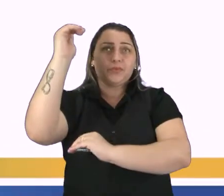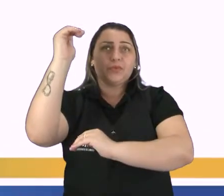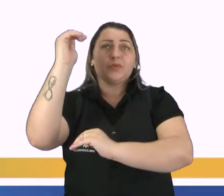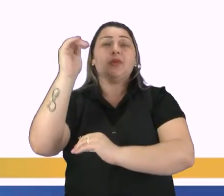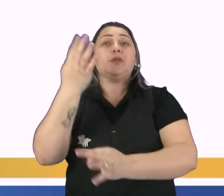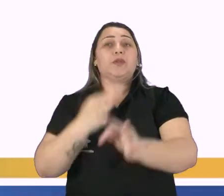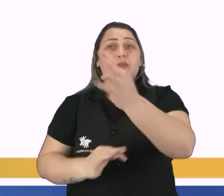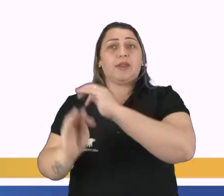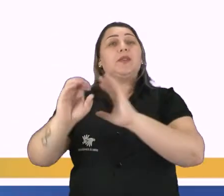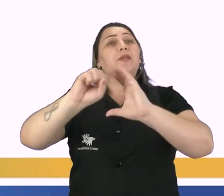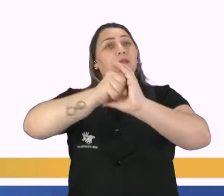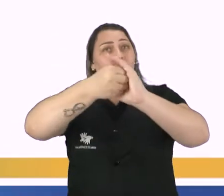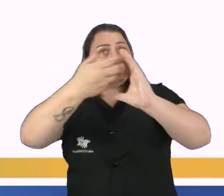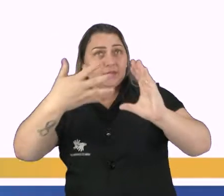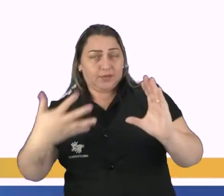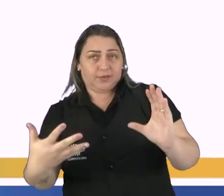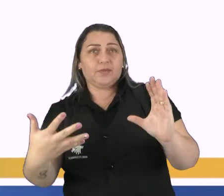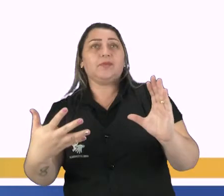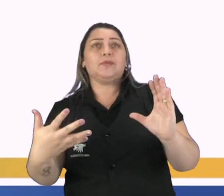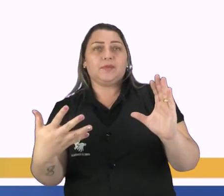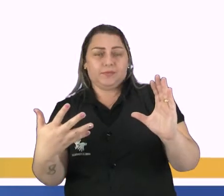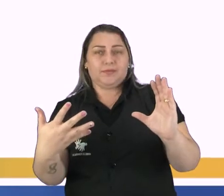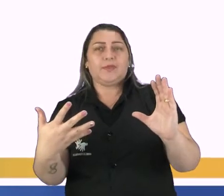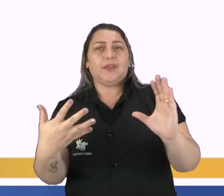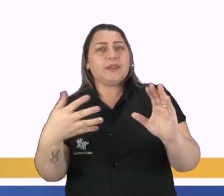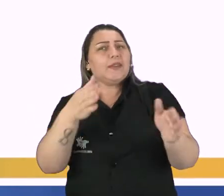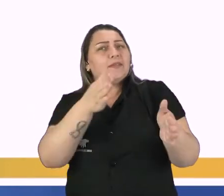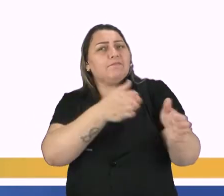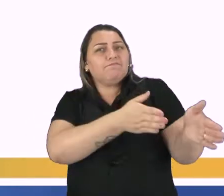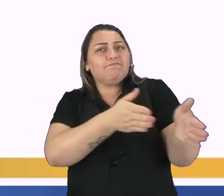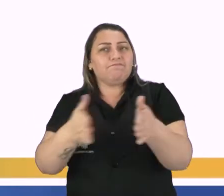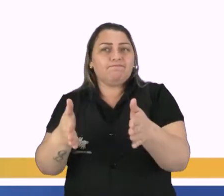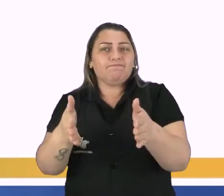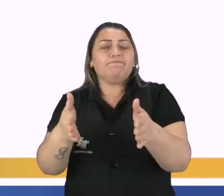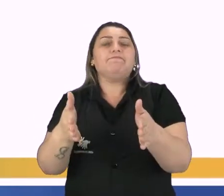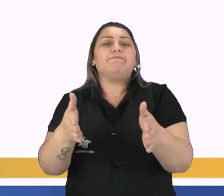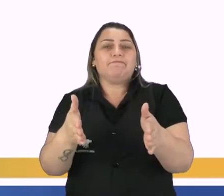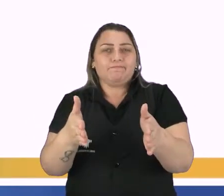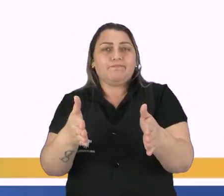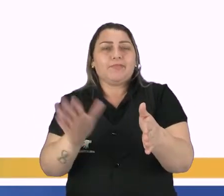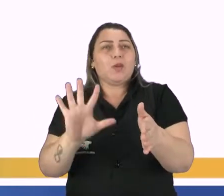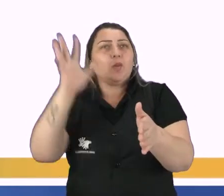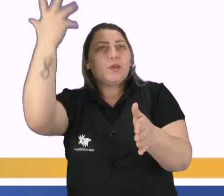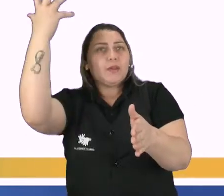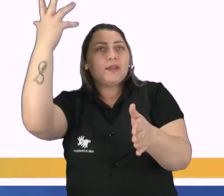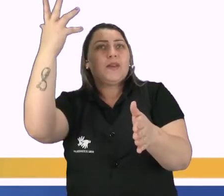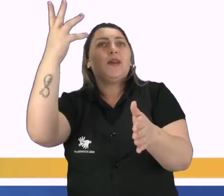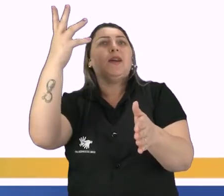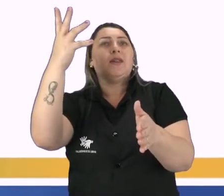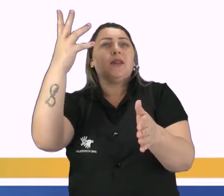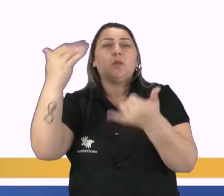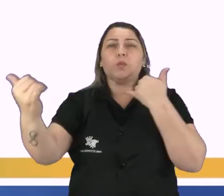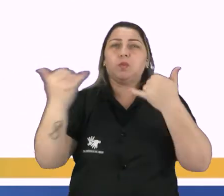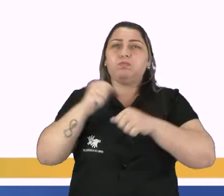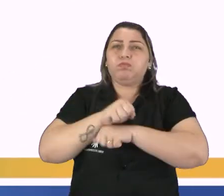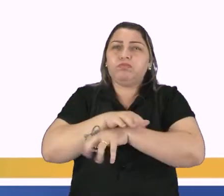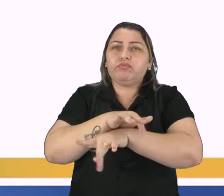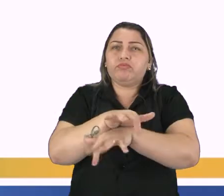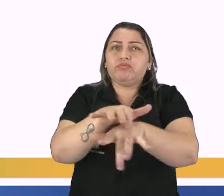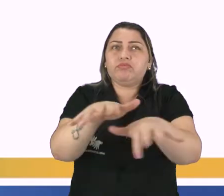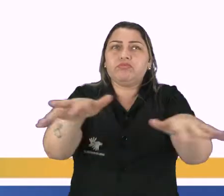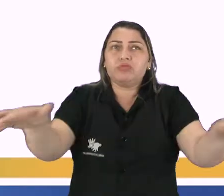onde suas características desse período aí, é que ocorre uma difusão de informações